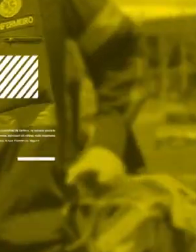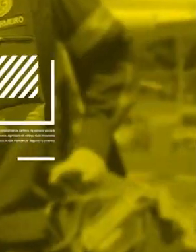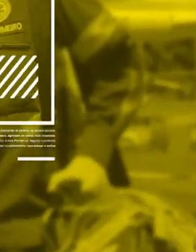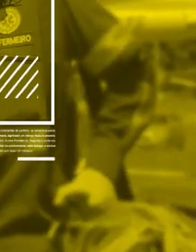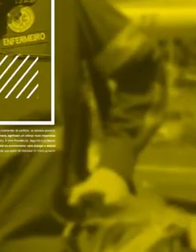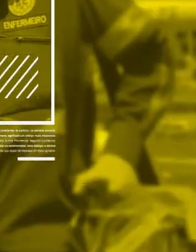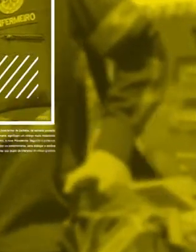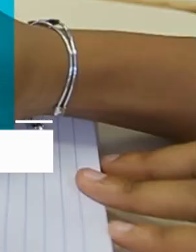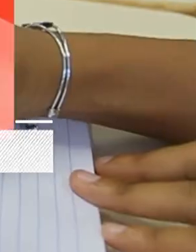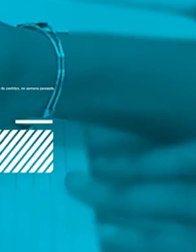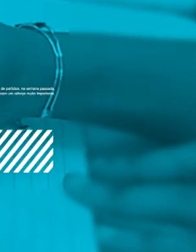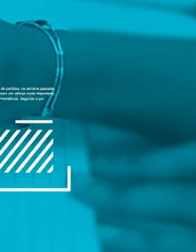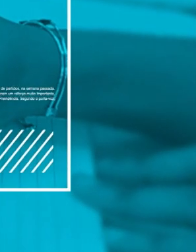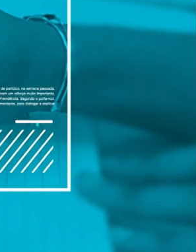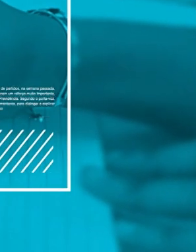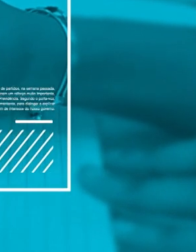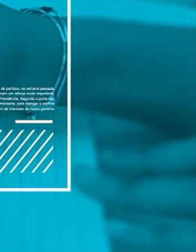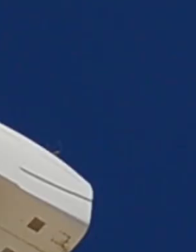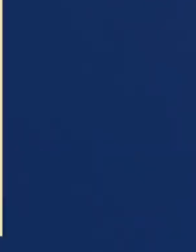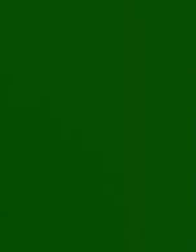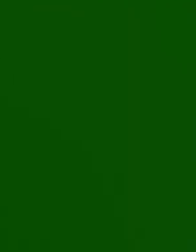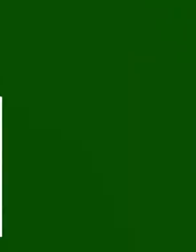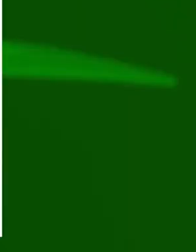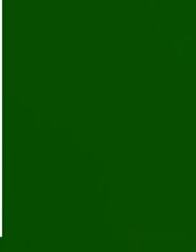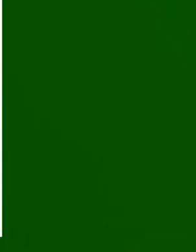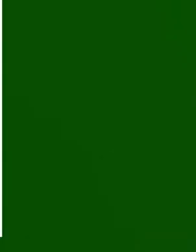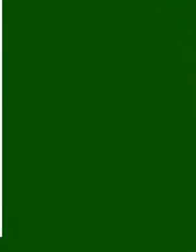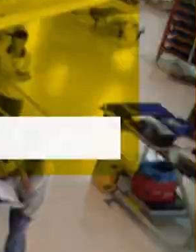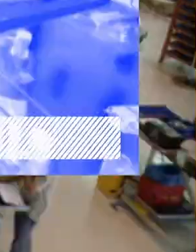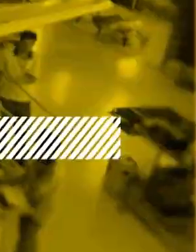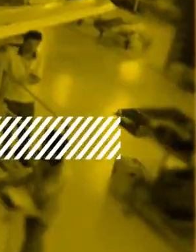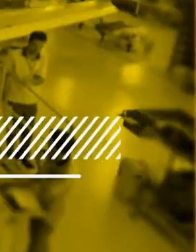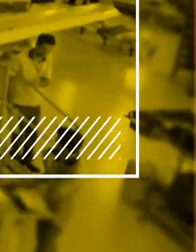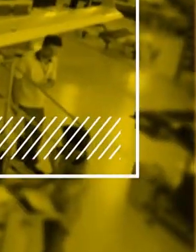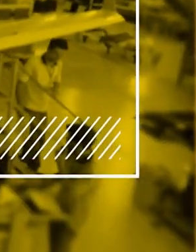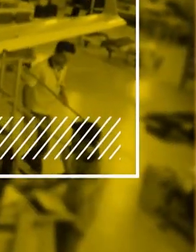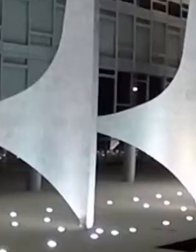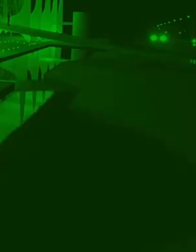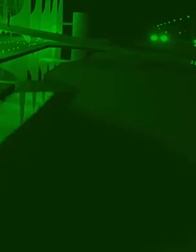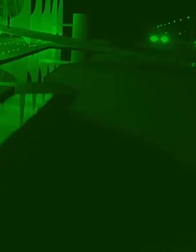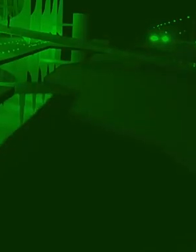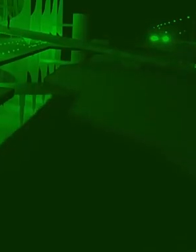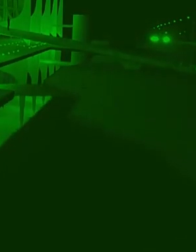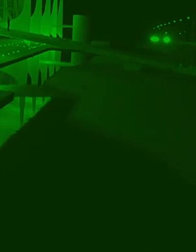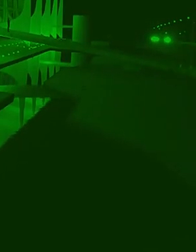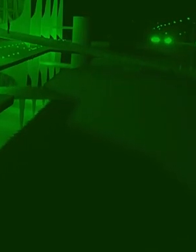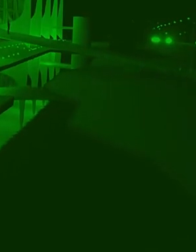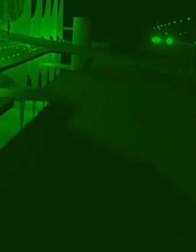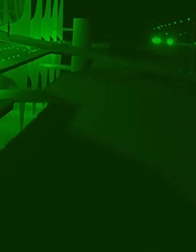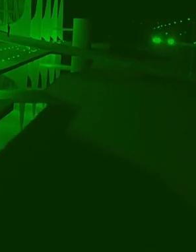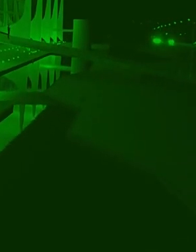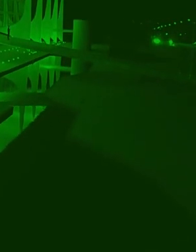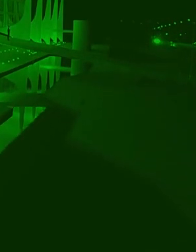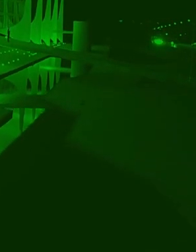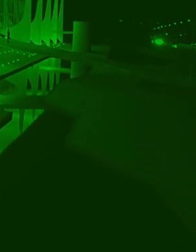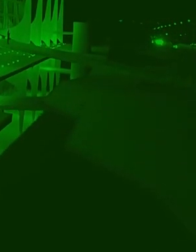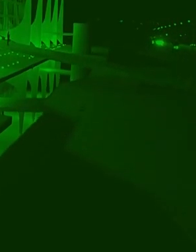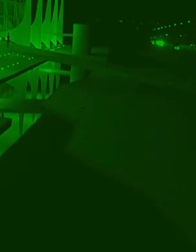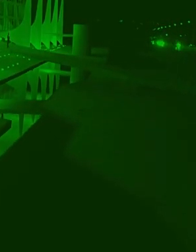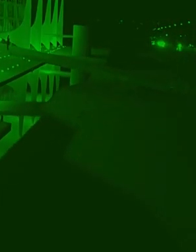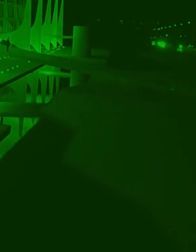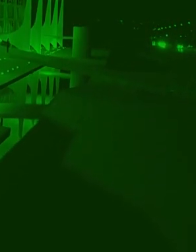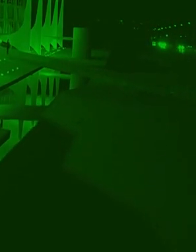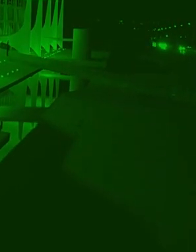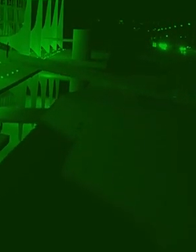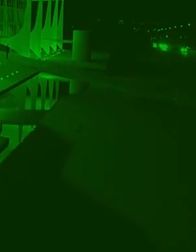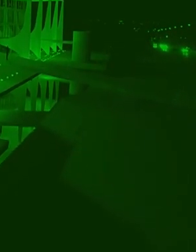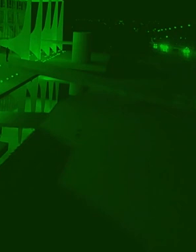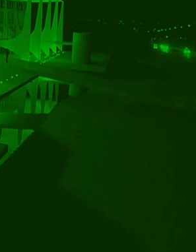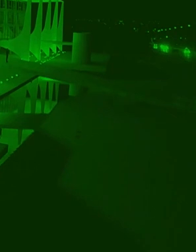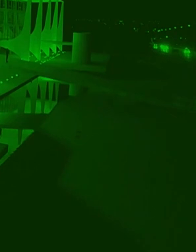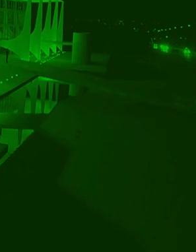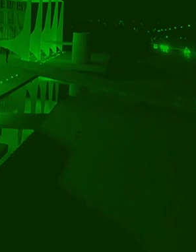Pauta